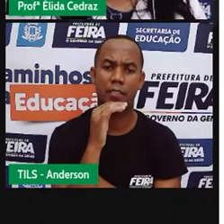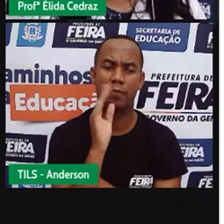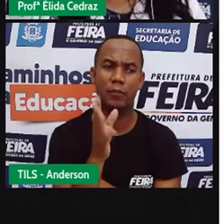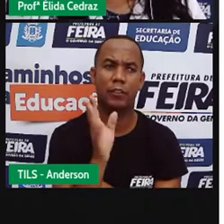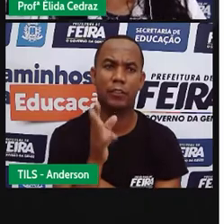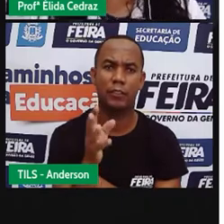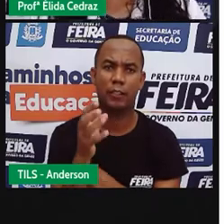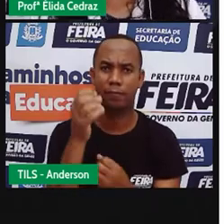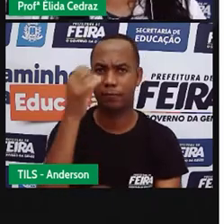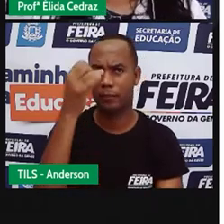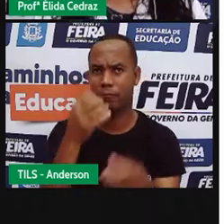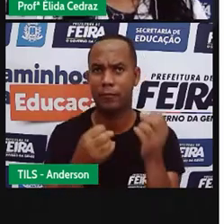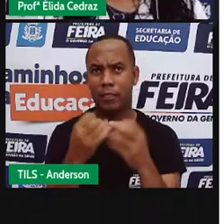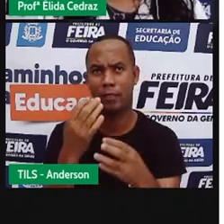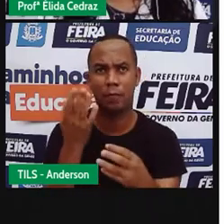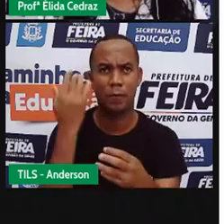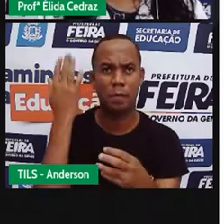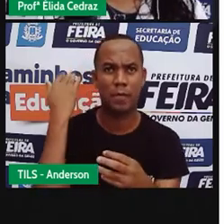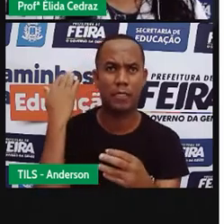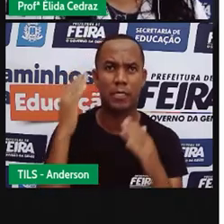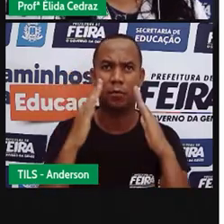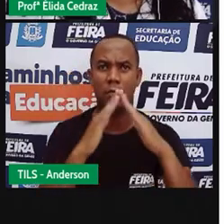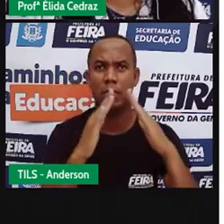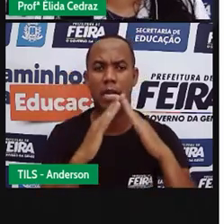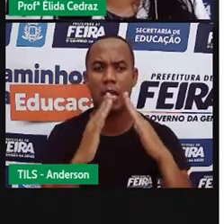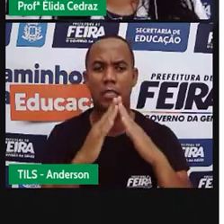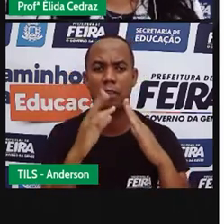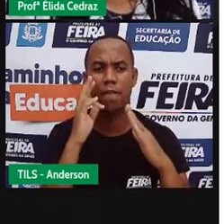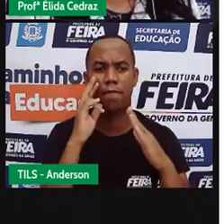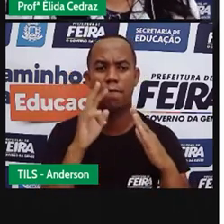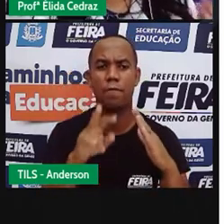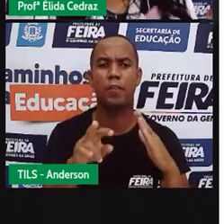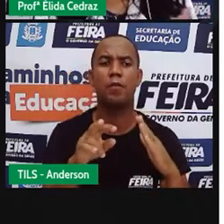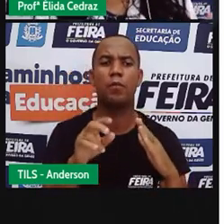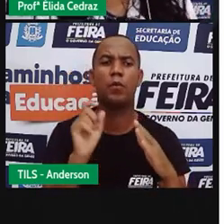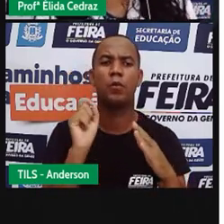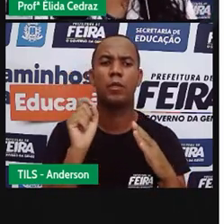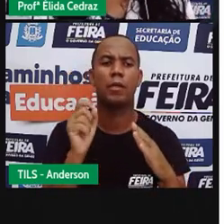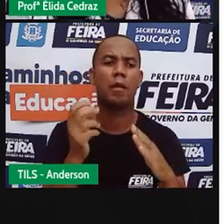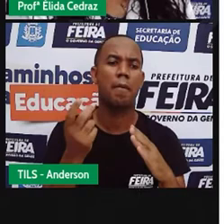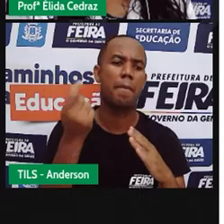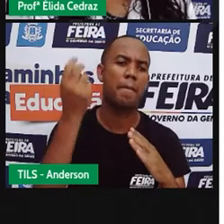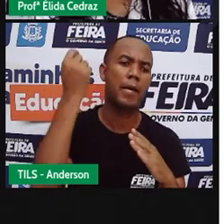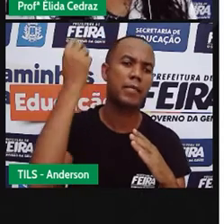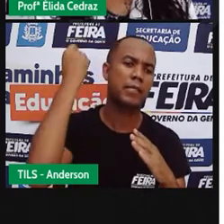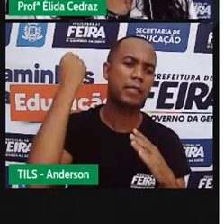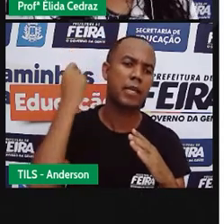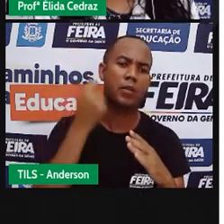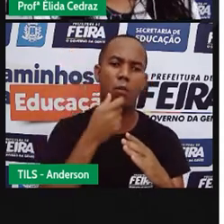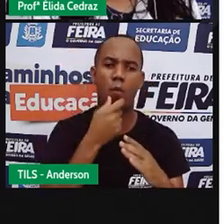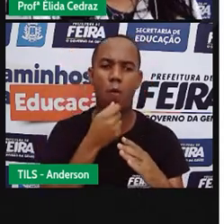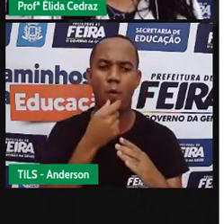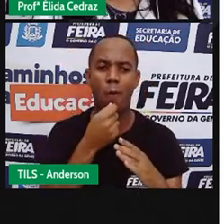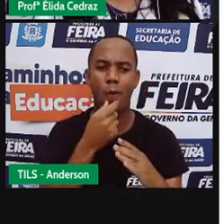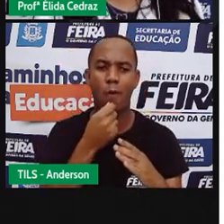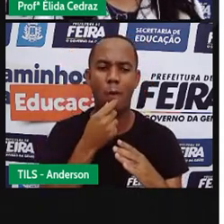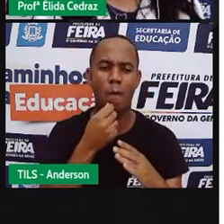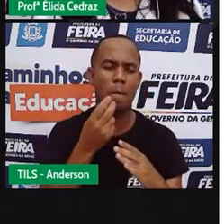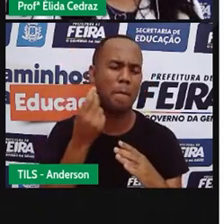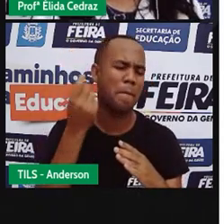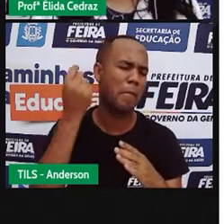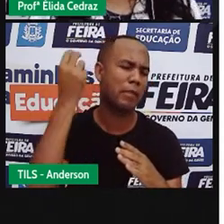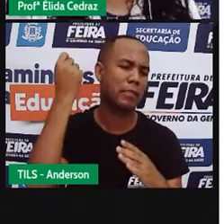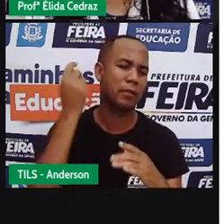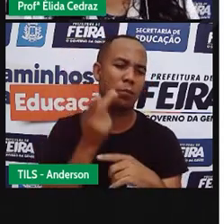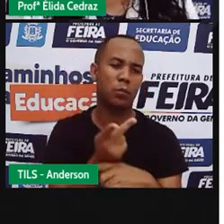sobre moradias. E que nós vimos que, desde o momento da carreira, ele sempre